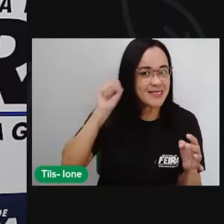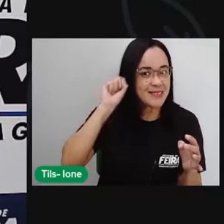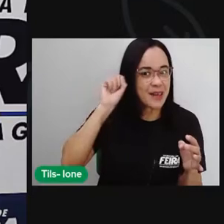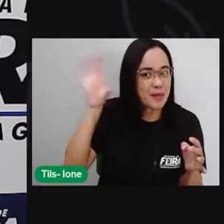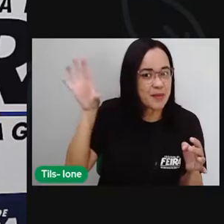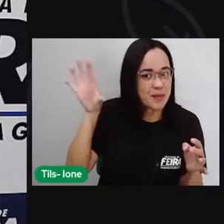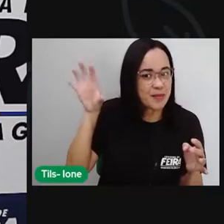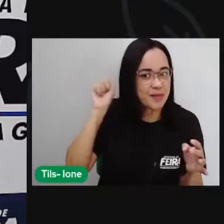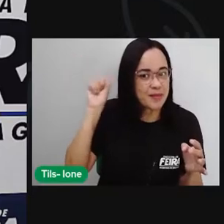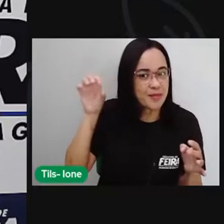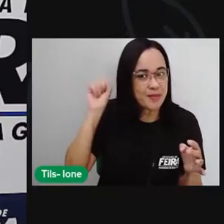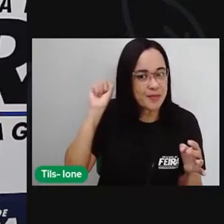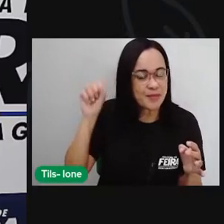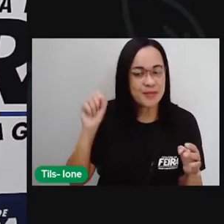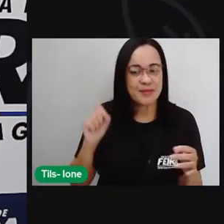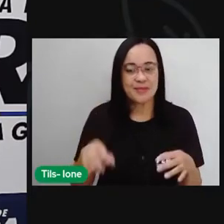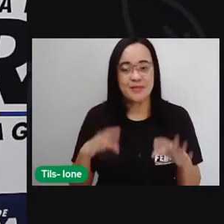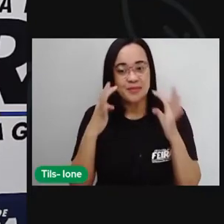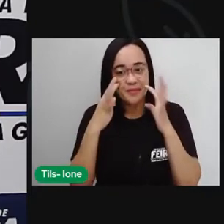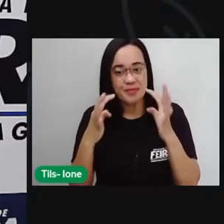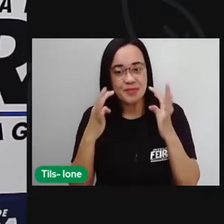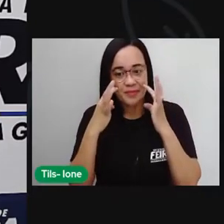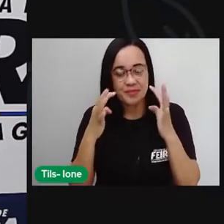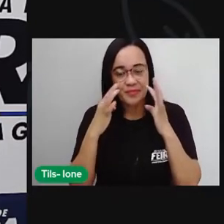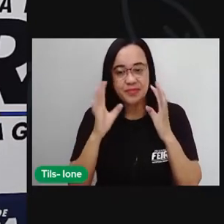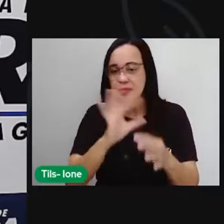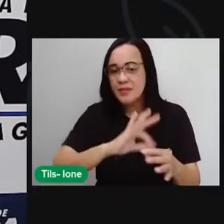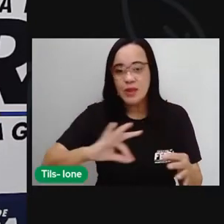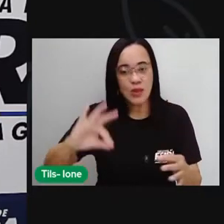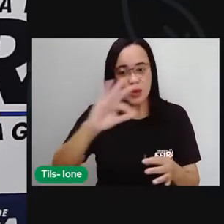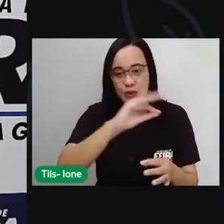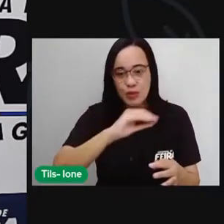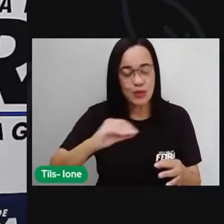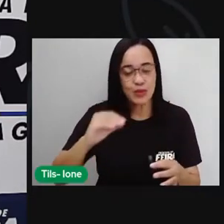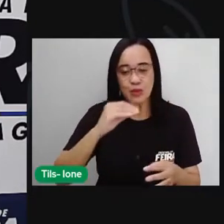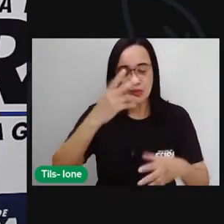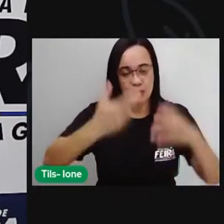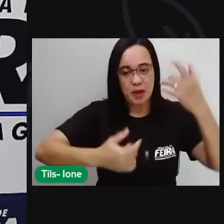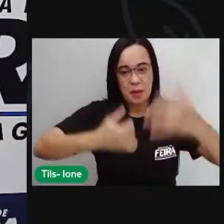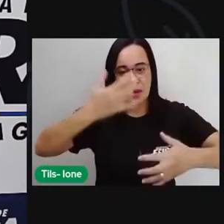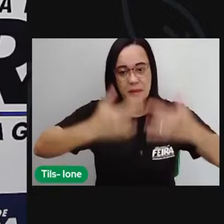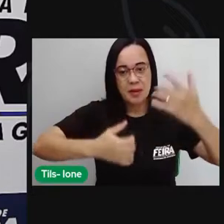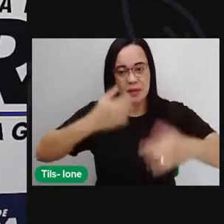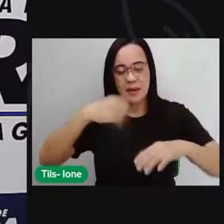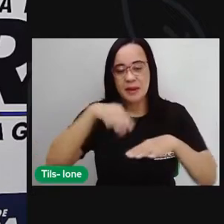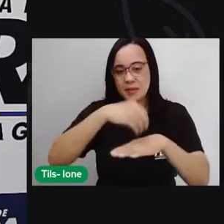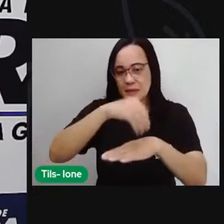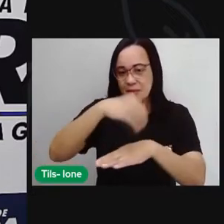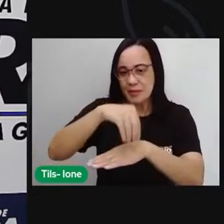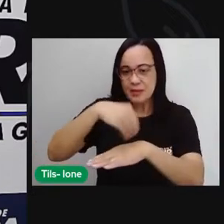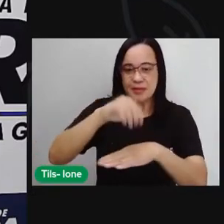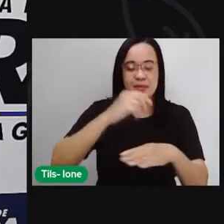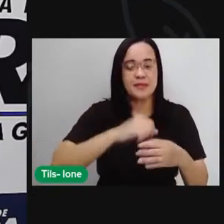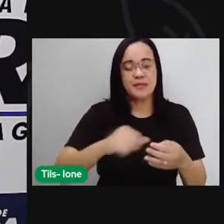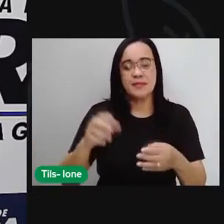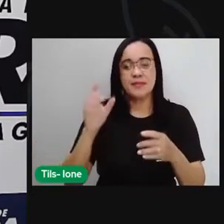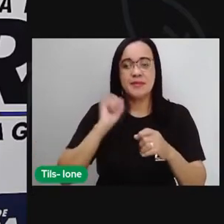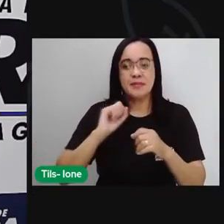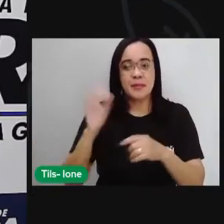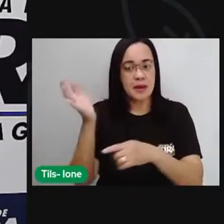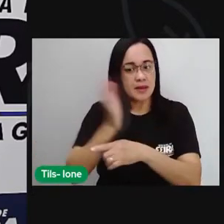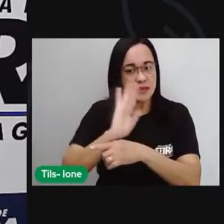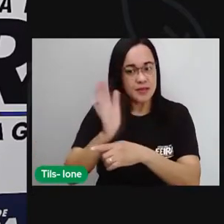todos os, todas as instruções, né, as orientações que a prova vai passar aqui nessa videoaula seja aí bem